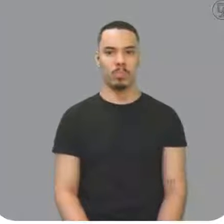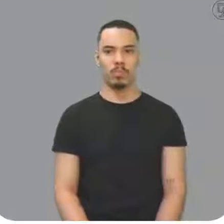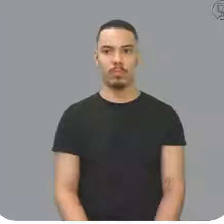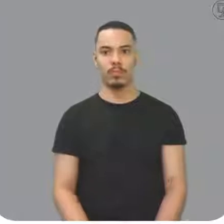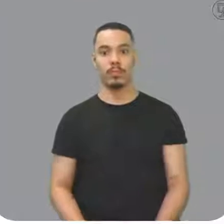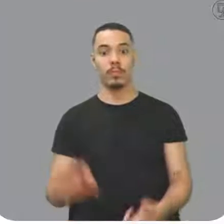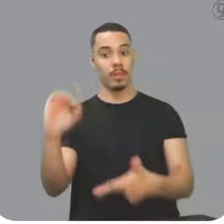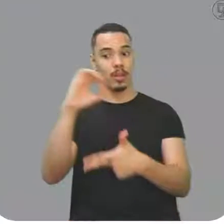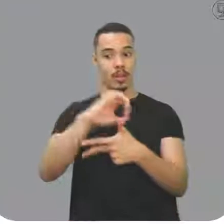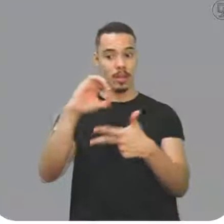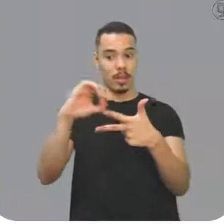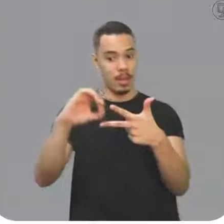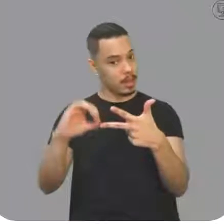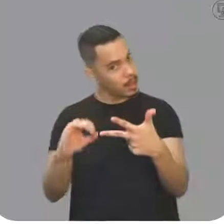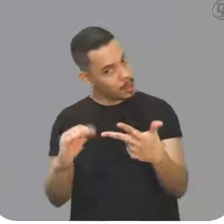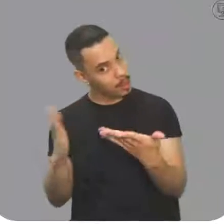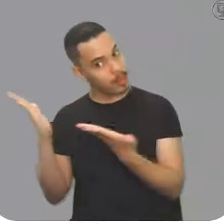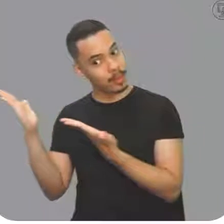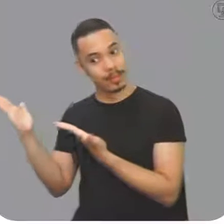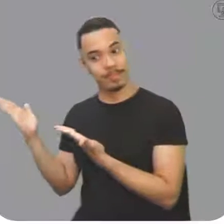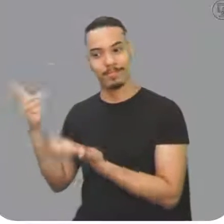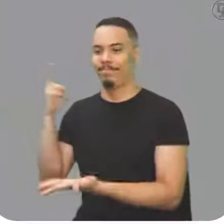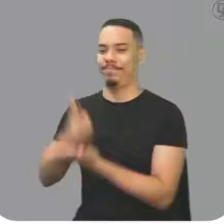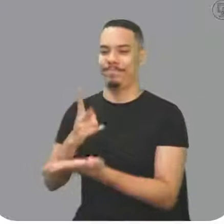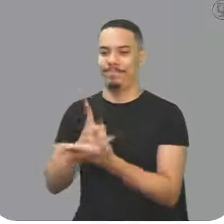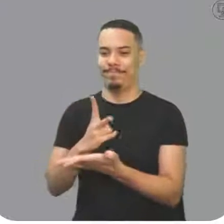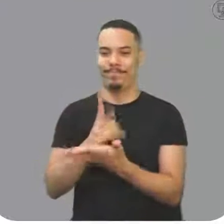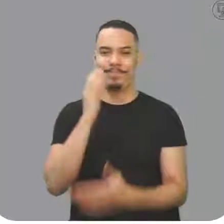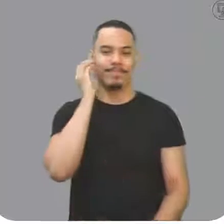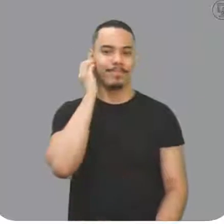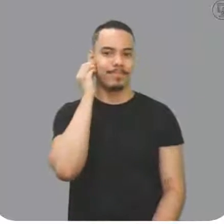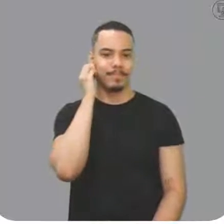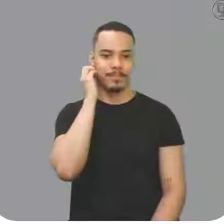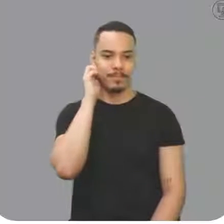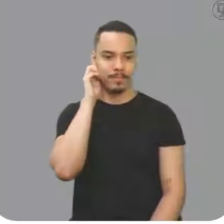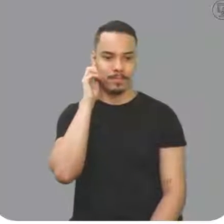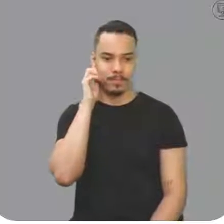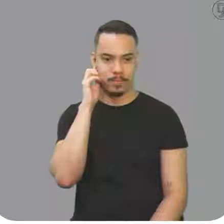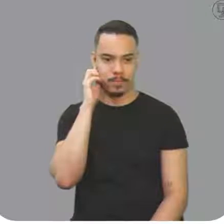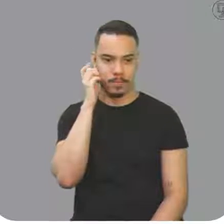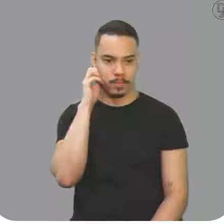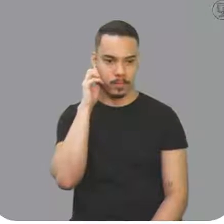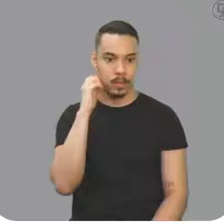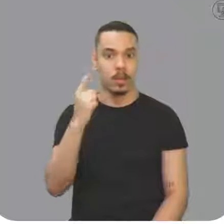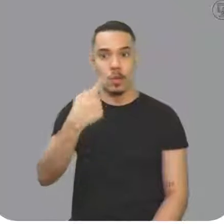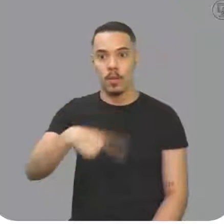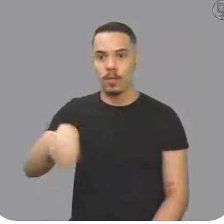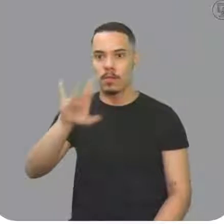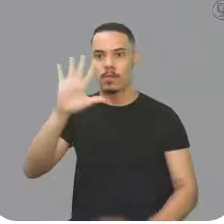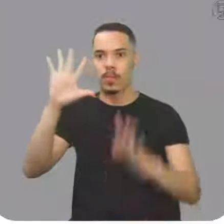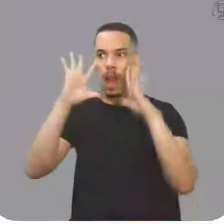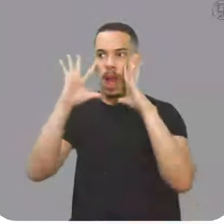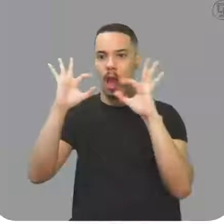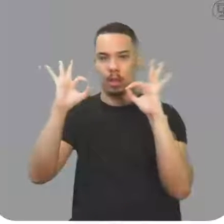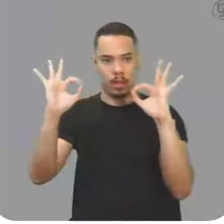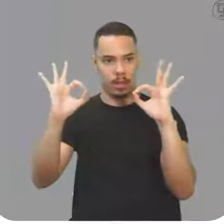Enem, né? Se liga no Enem. Já falamos do Enem, que você precisa estar atento. Então, vamos lá.